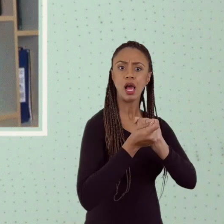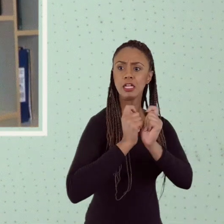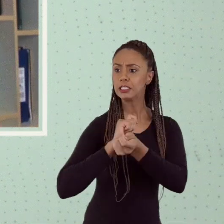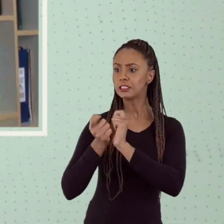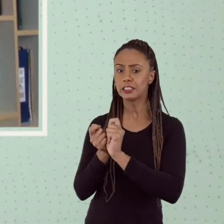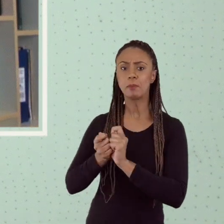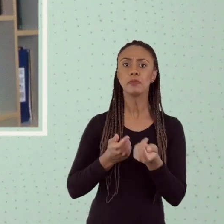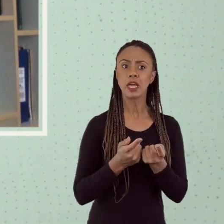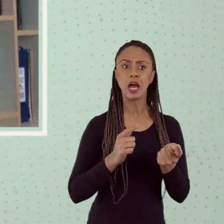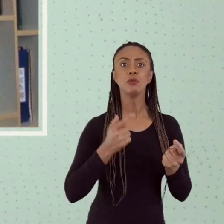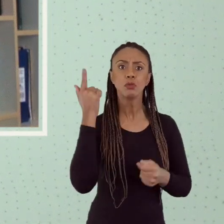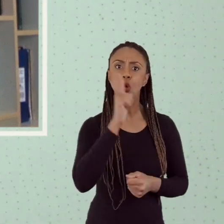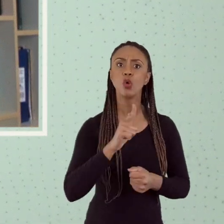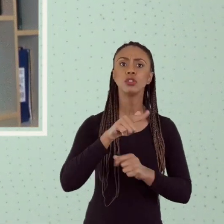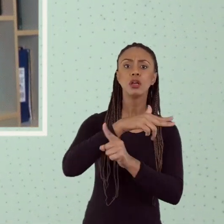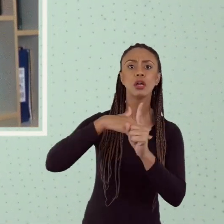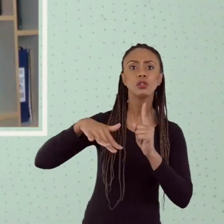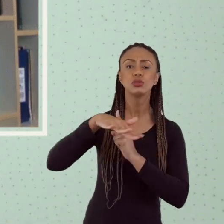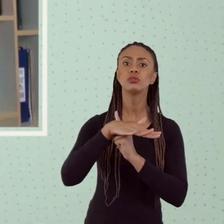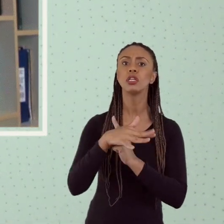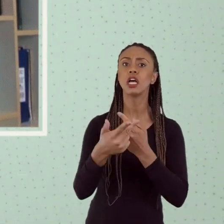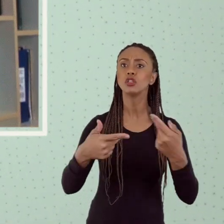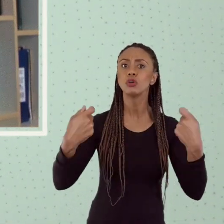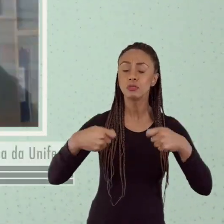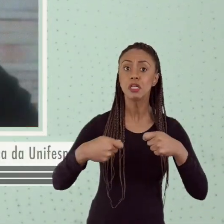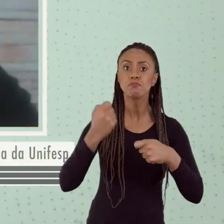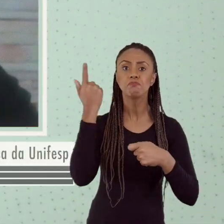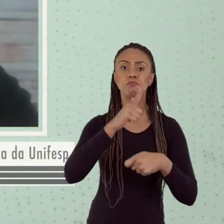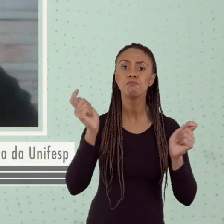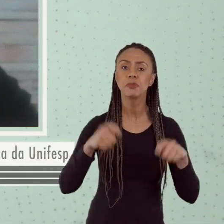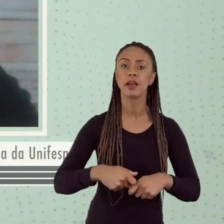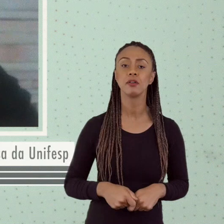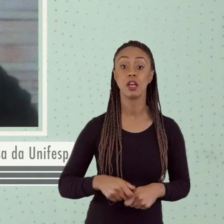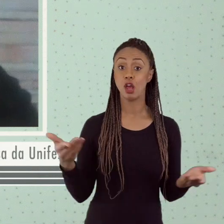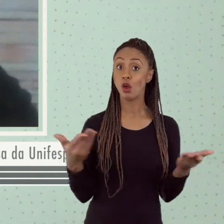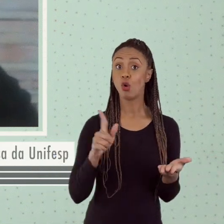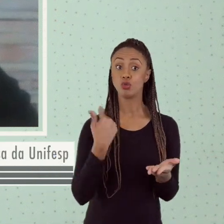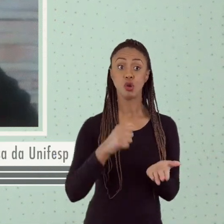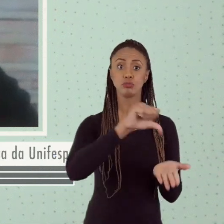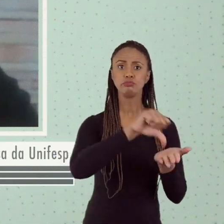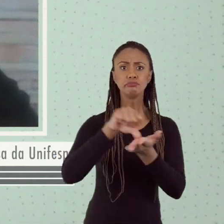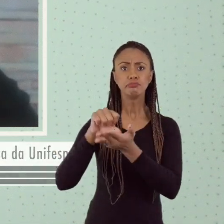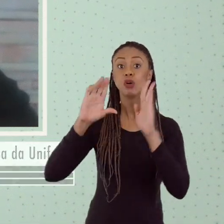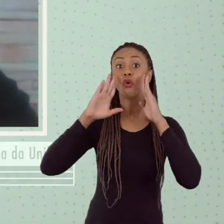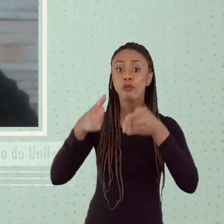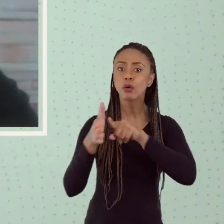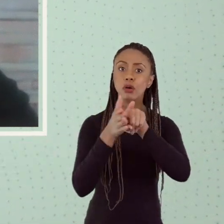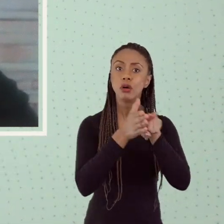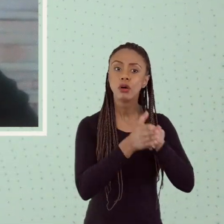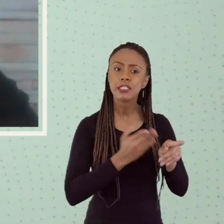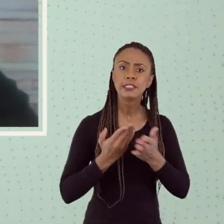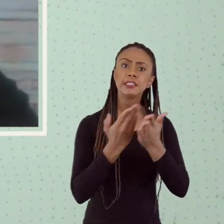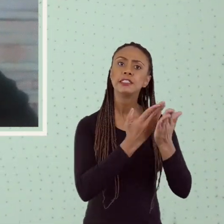adaptação, de resposta às necessidades sociais muito importantes. Nós estamos atualmente com todos os campos voltados para